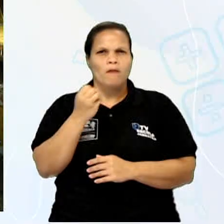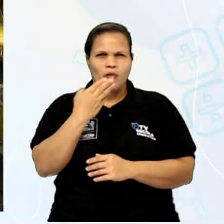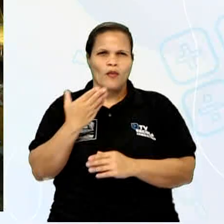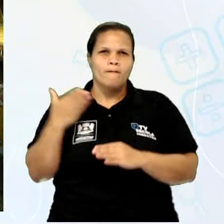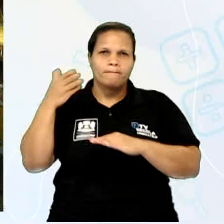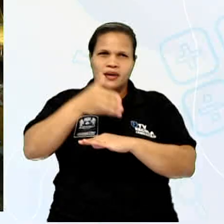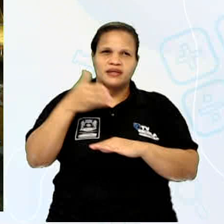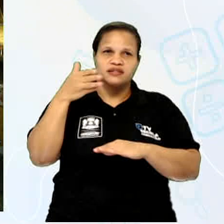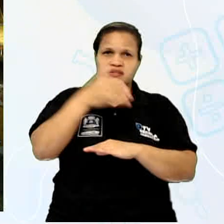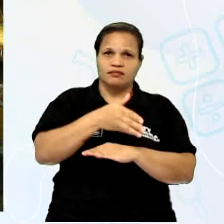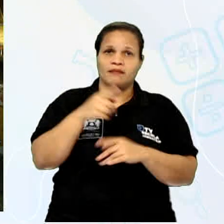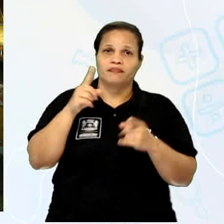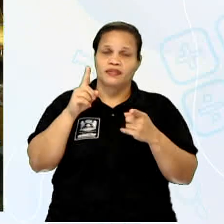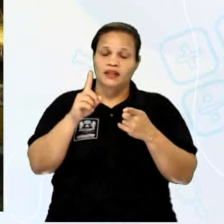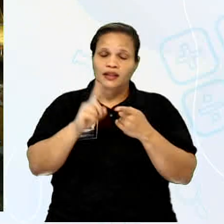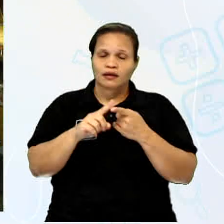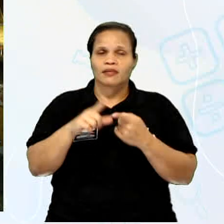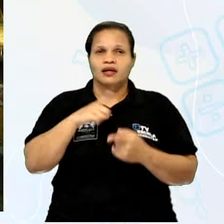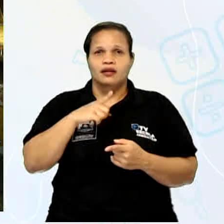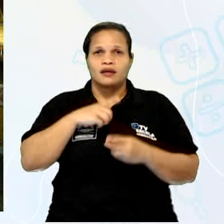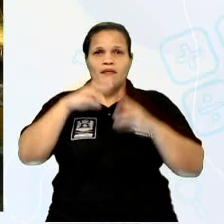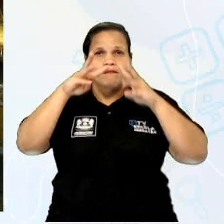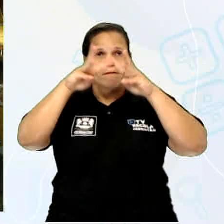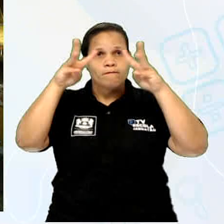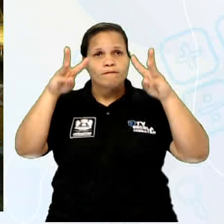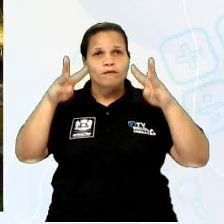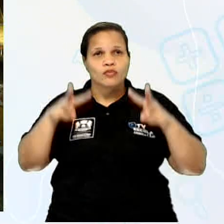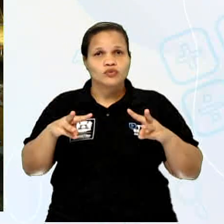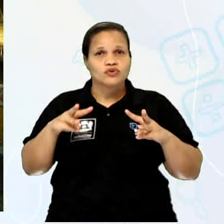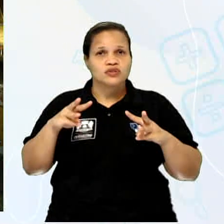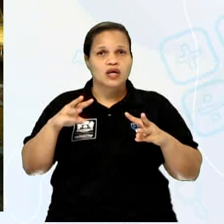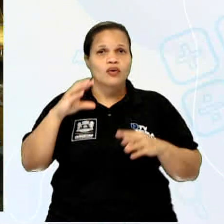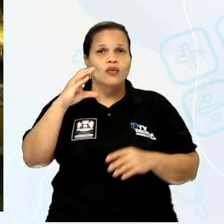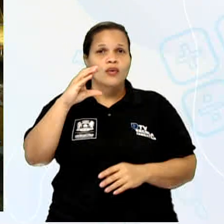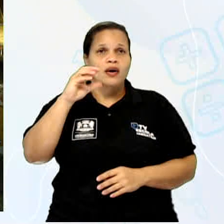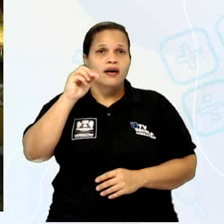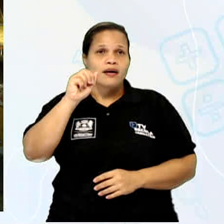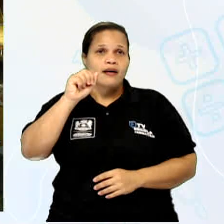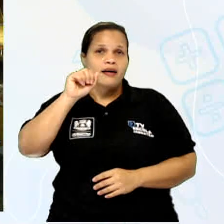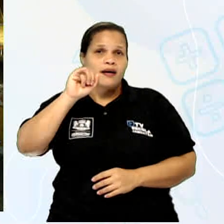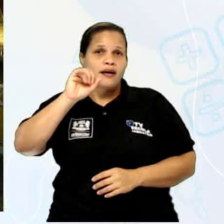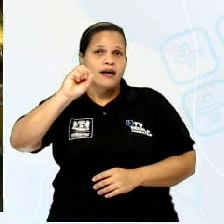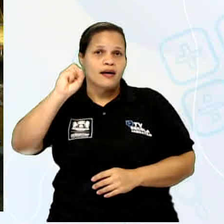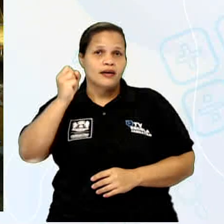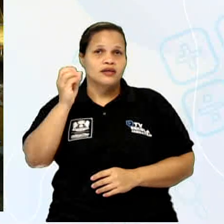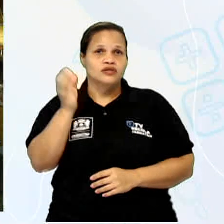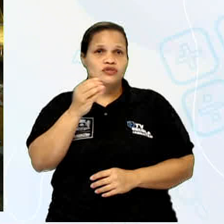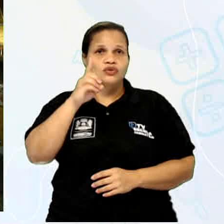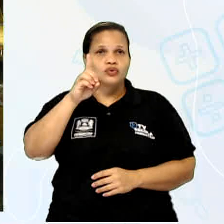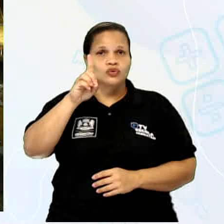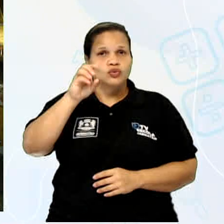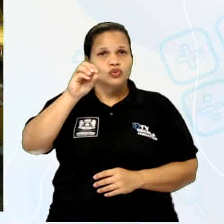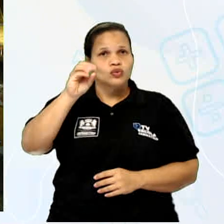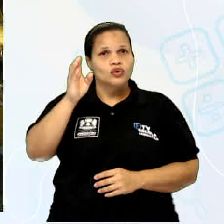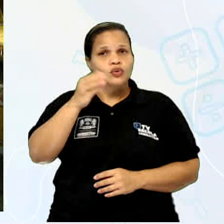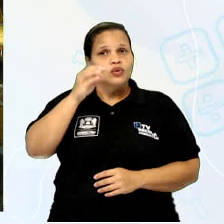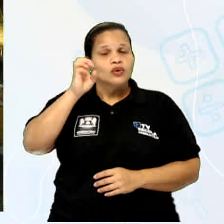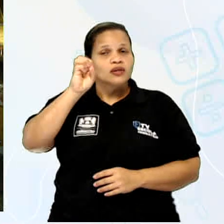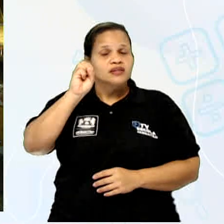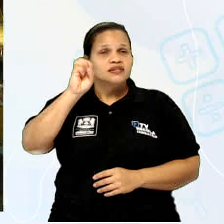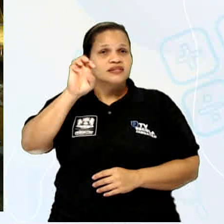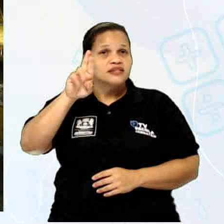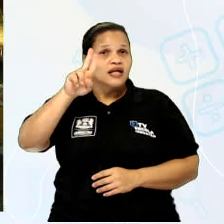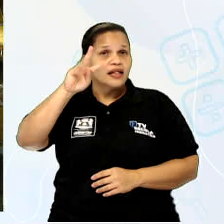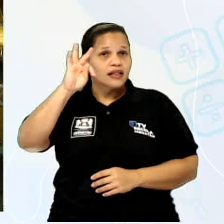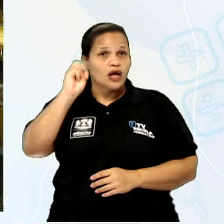Cario do Sertão, fica no Recife, um dos mais modernos centros culturais do Brasil. Inaugurado em dezembro de